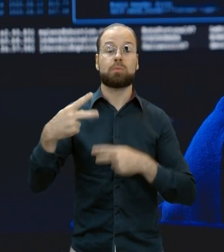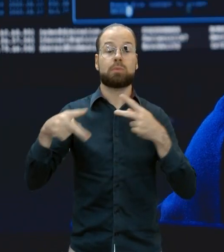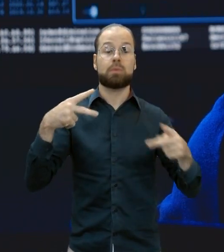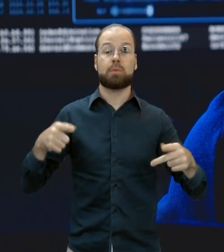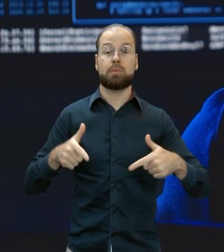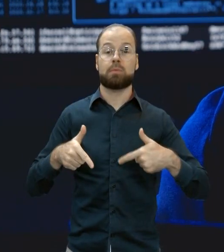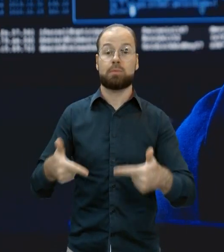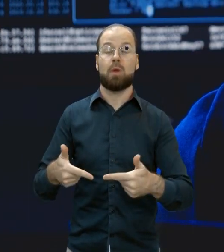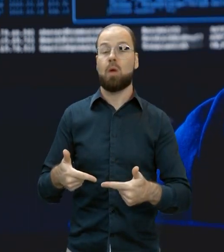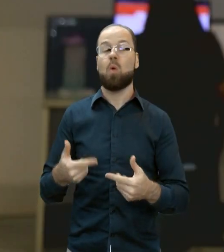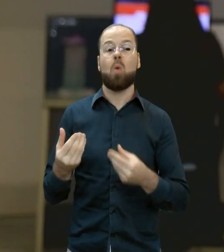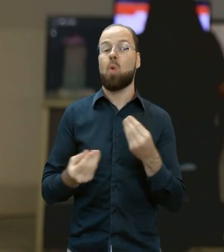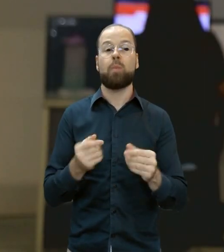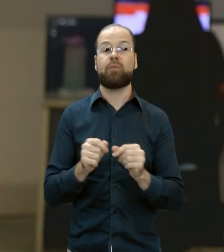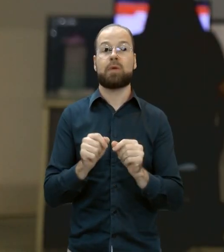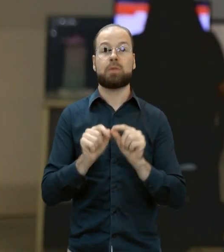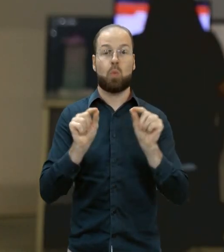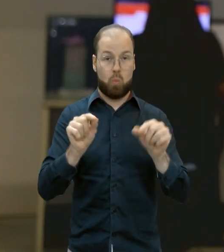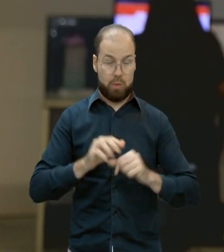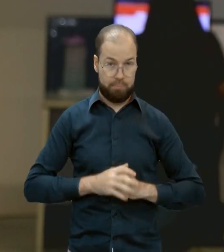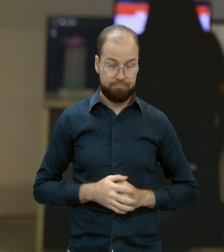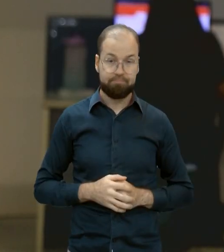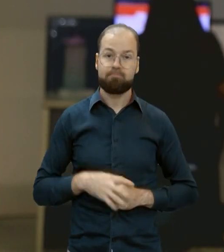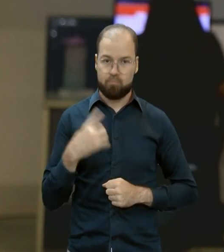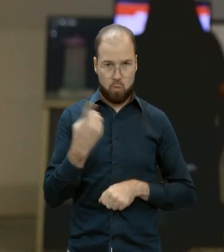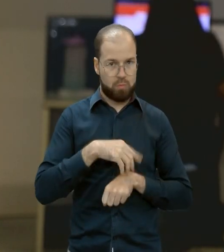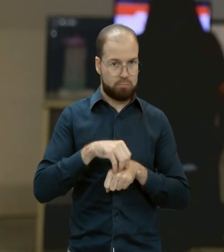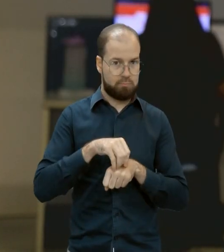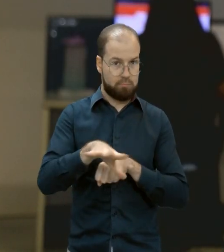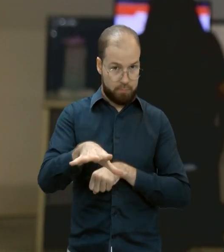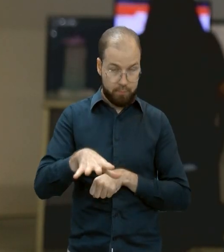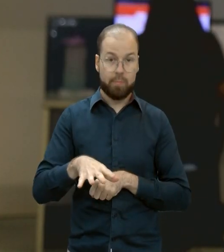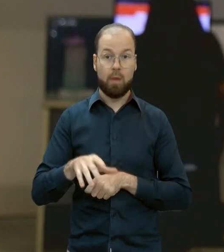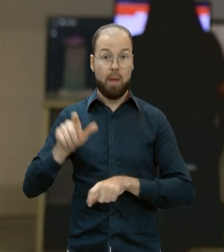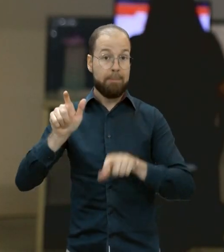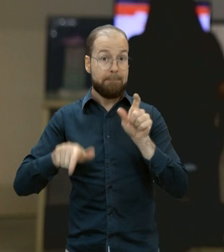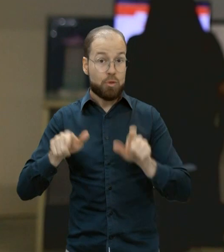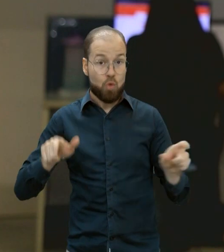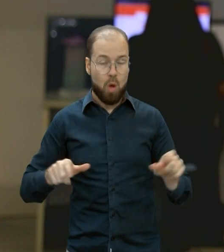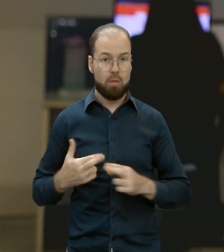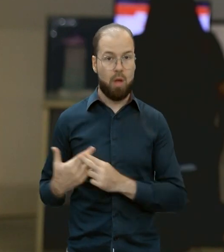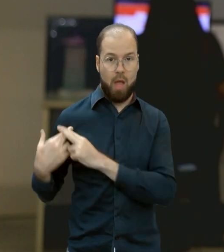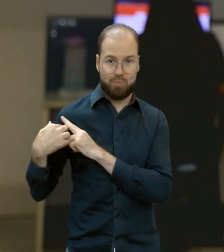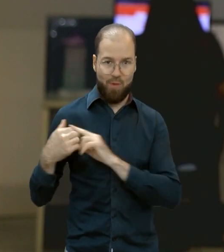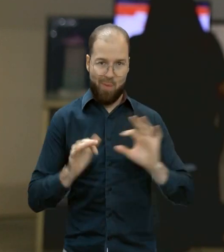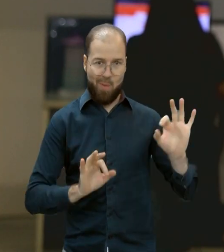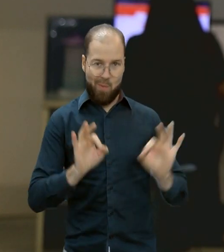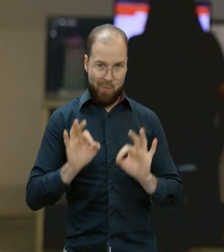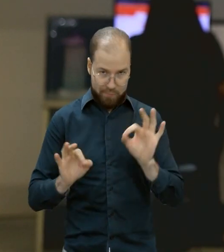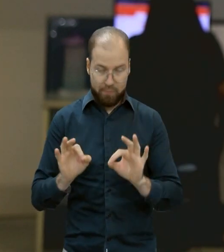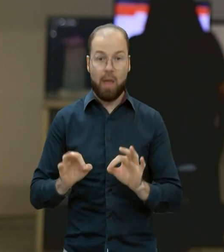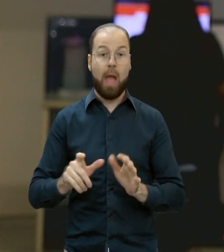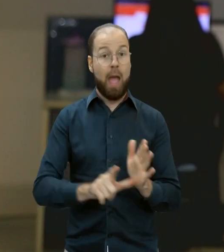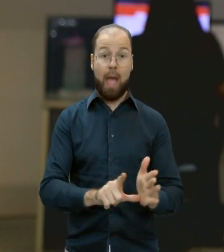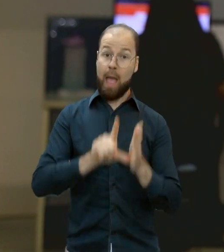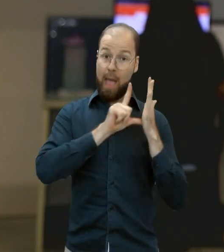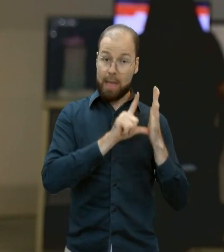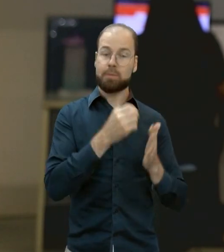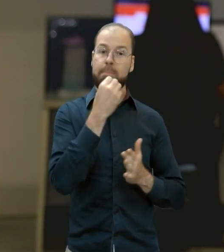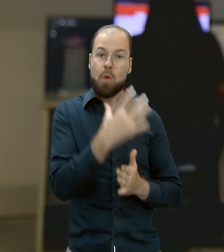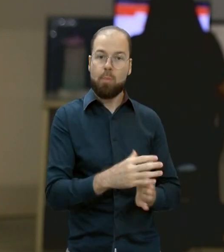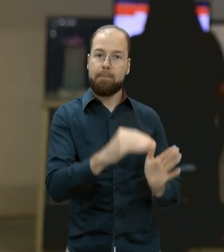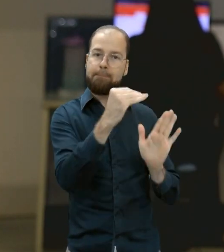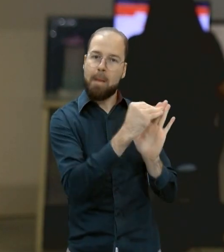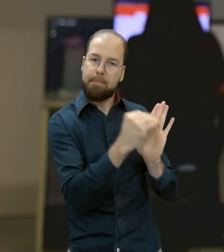agressão? O deve ser feito? Nós recomendamos que os organizadores façam um cadastramento prévio de todos os participantes e